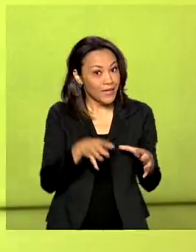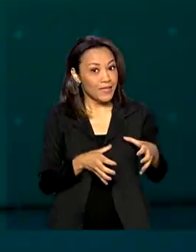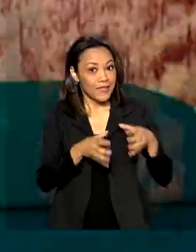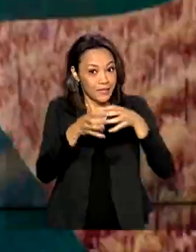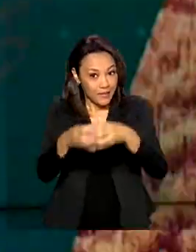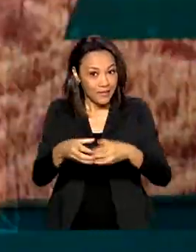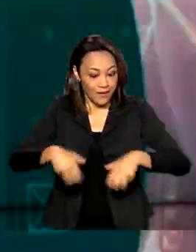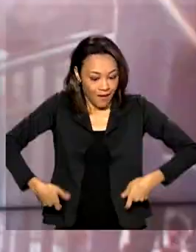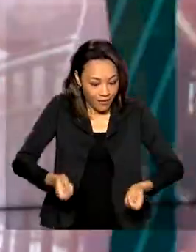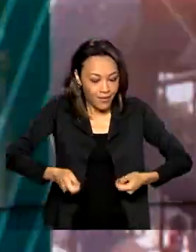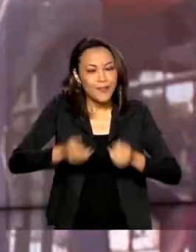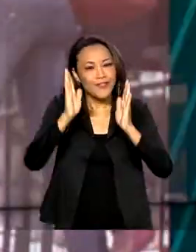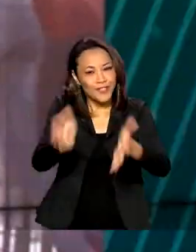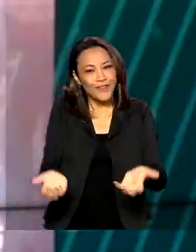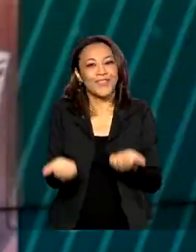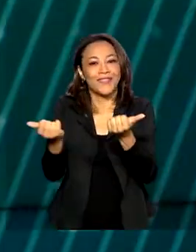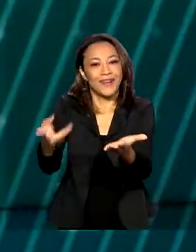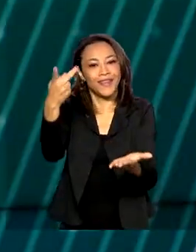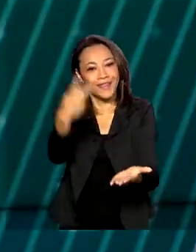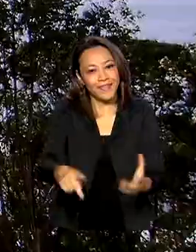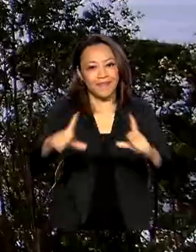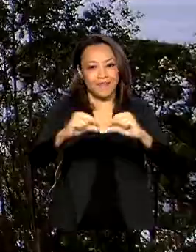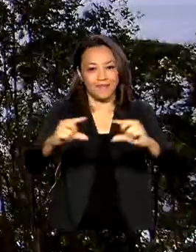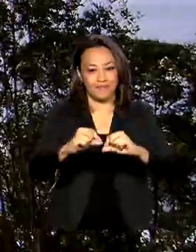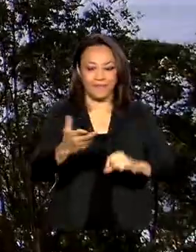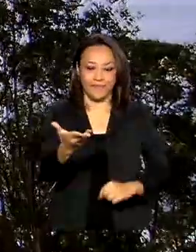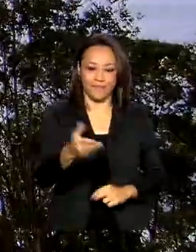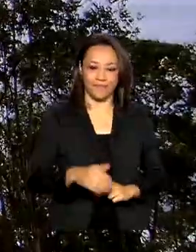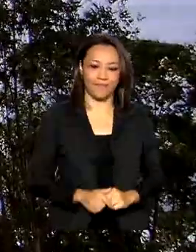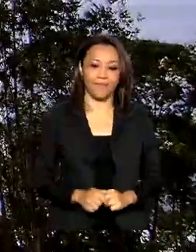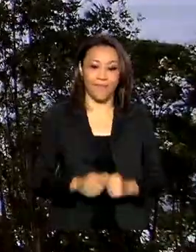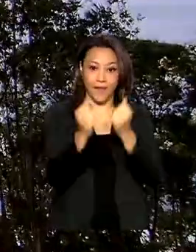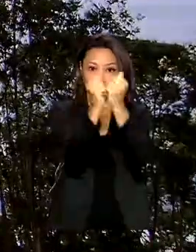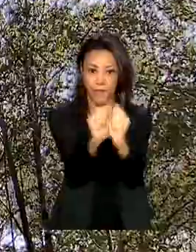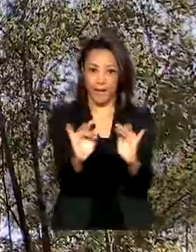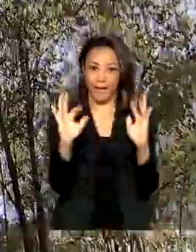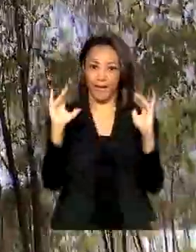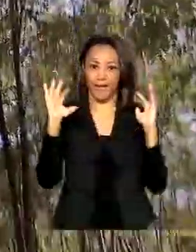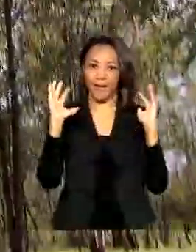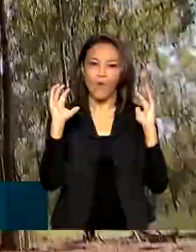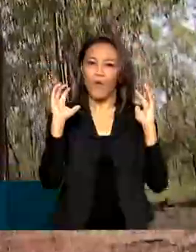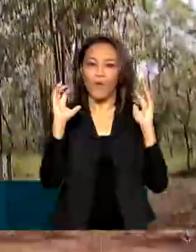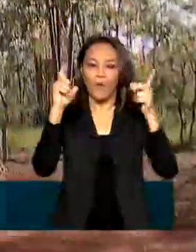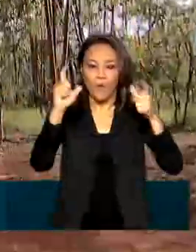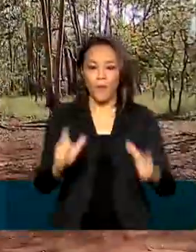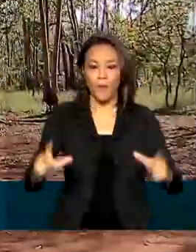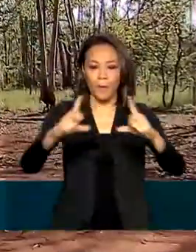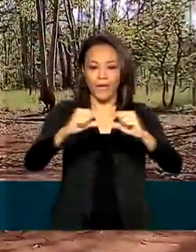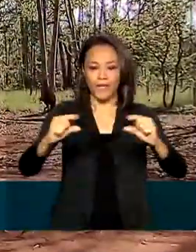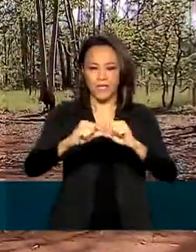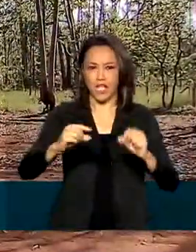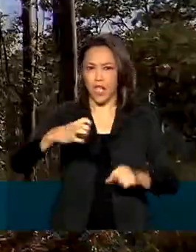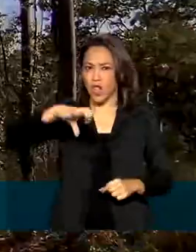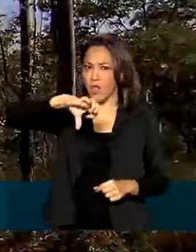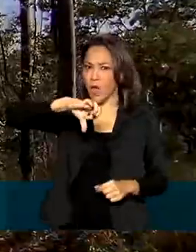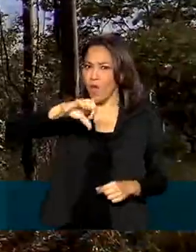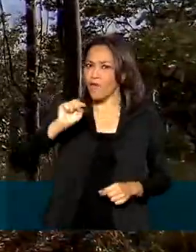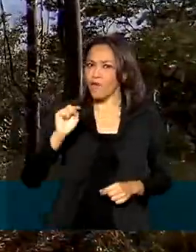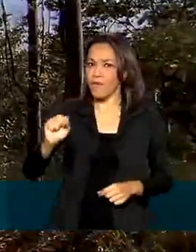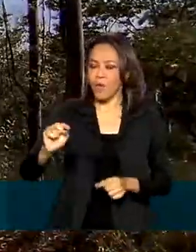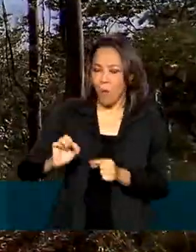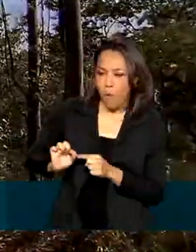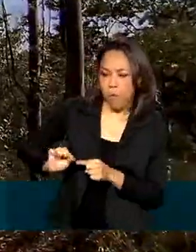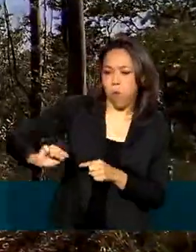para a Floresta Nacional de Brasília. A Floresta Nacional de Brasília tem mais de 9 mil hectares e